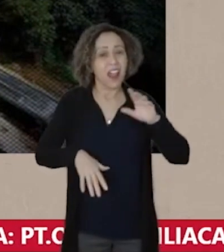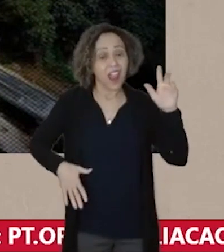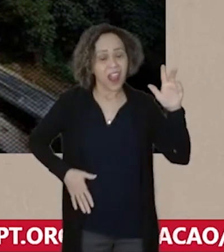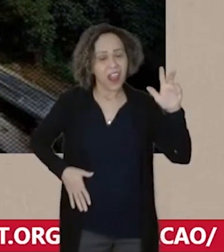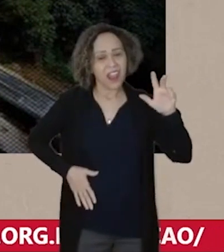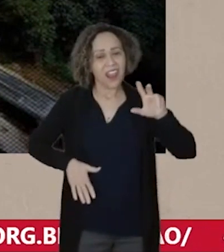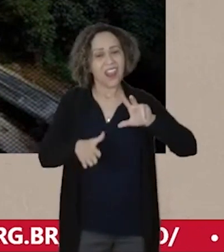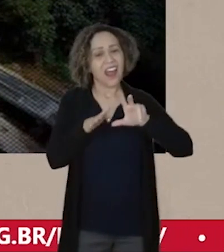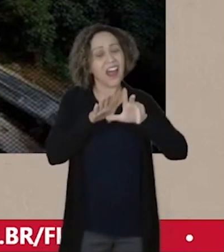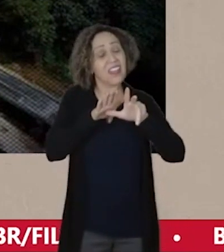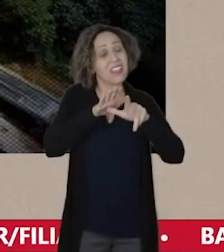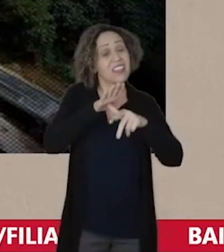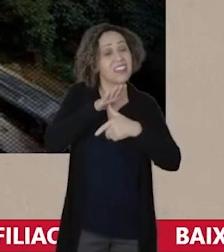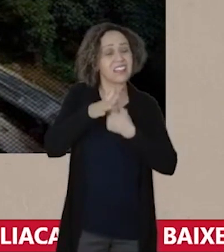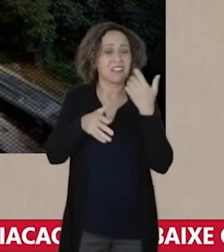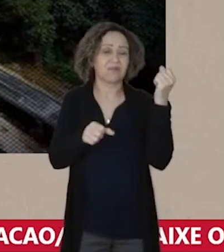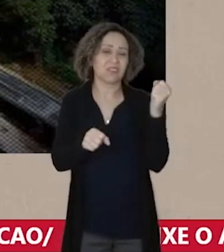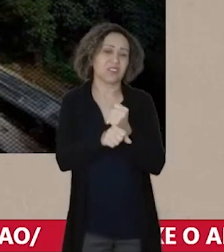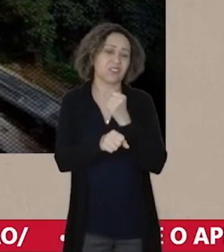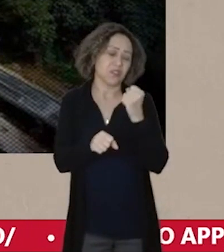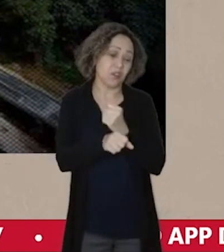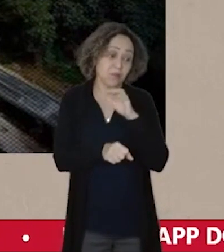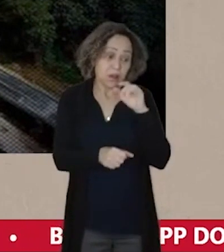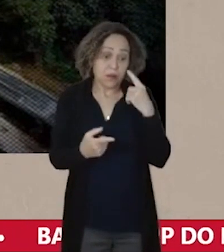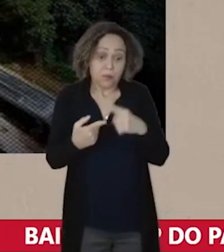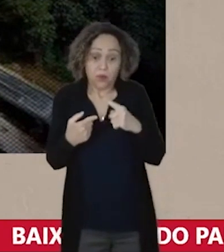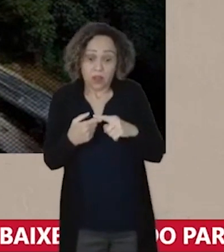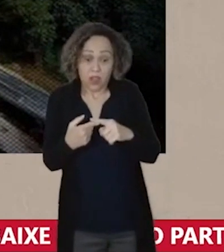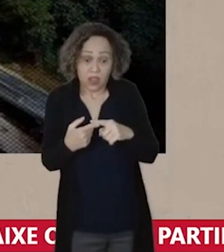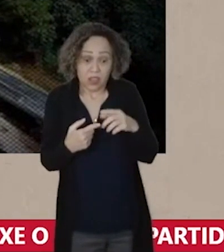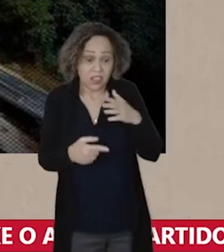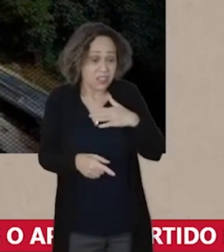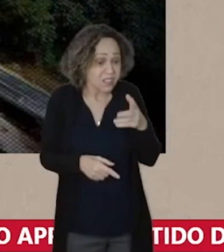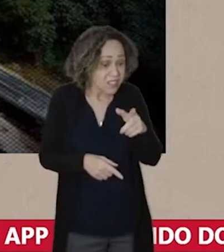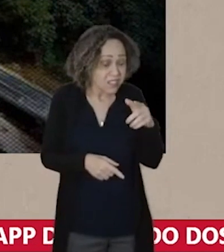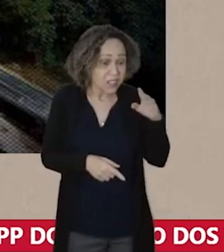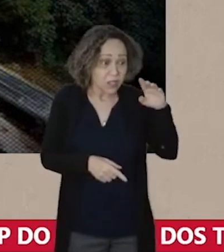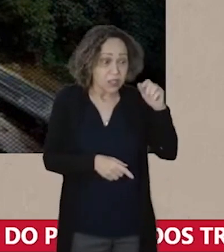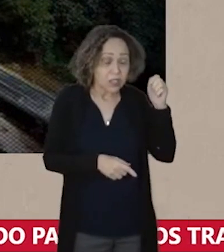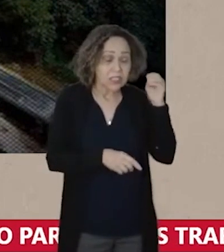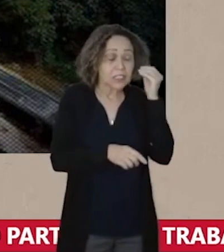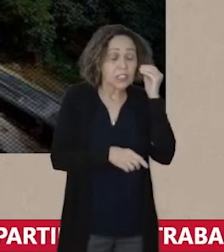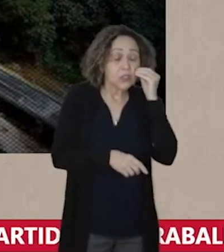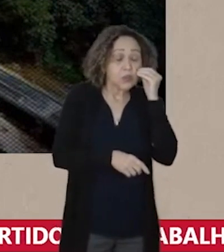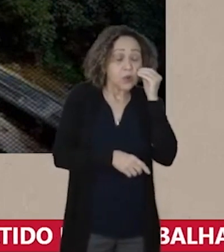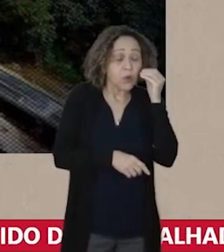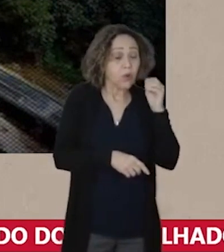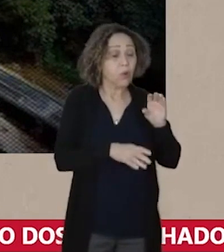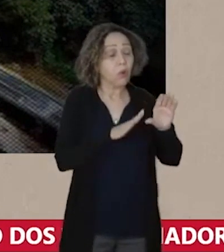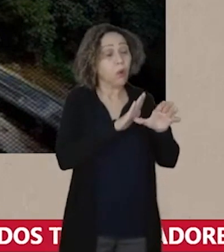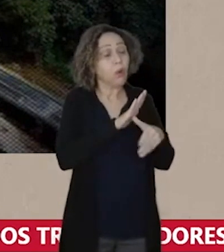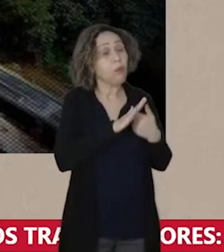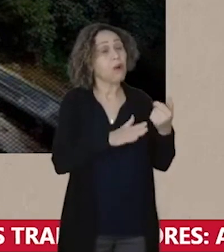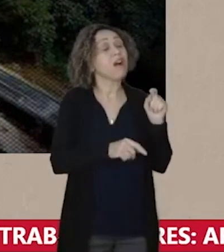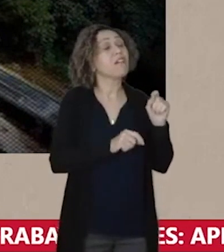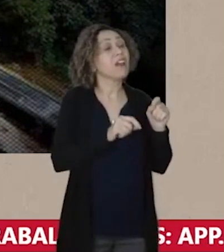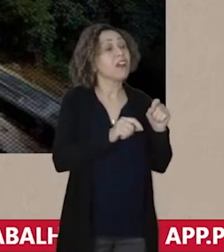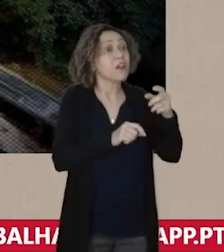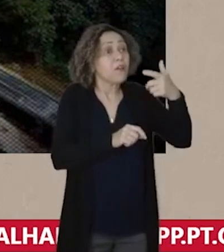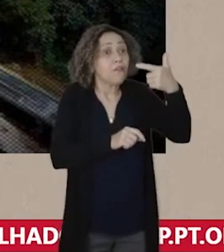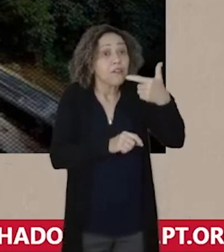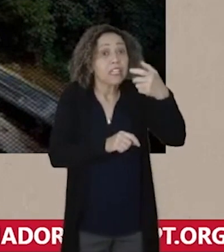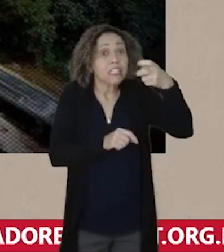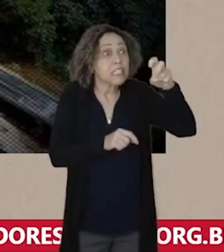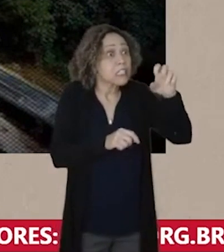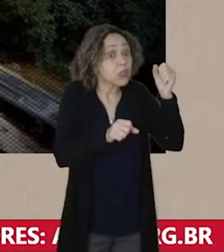ele tentou roubar 25 obras das gestões do PT. E aí a gente vê, olha só, para quem está na rádio, é